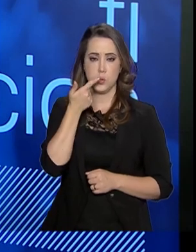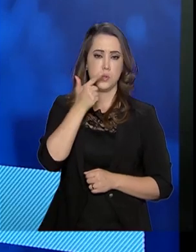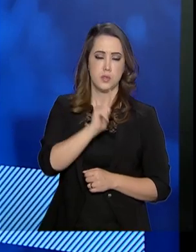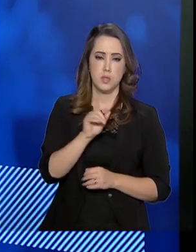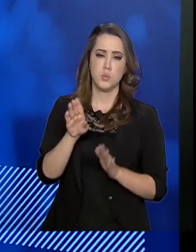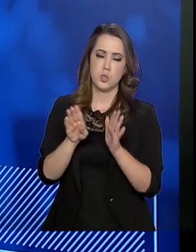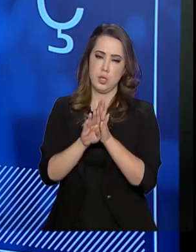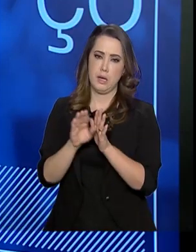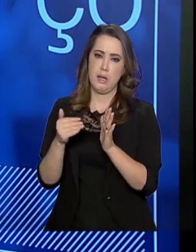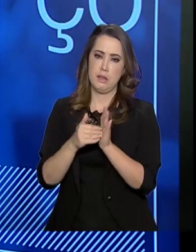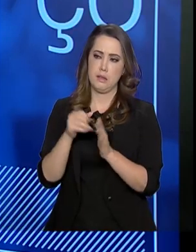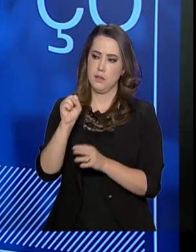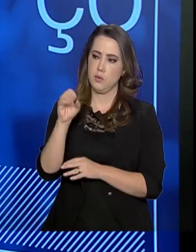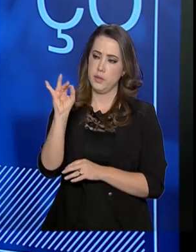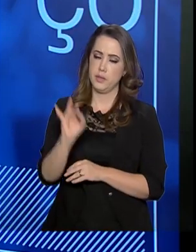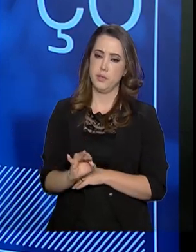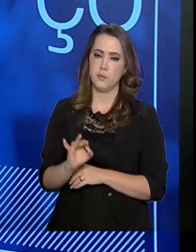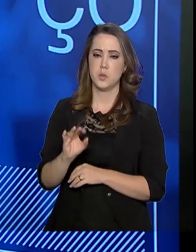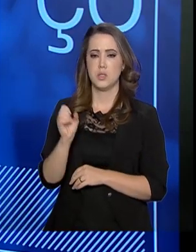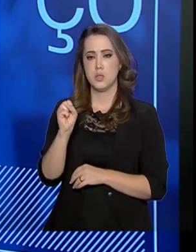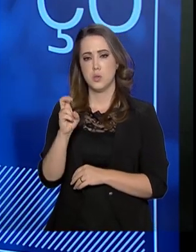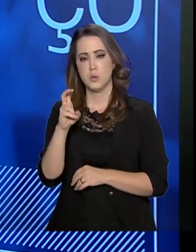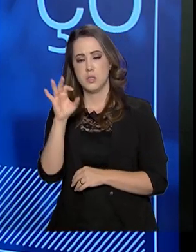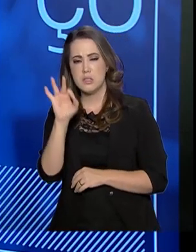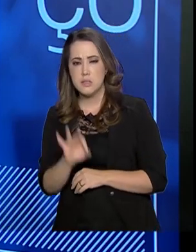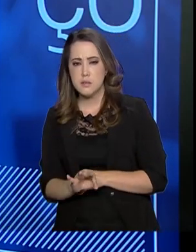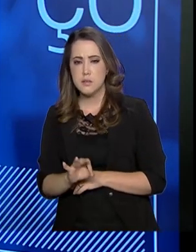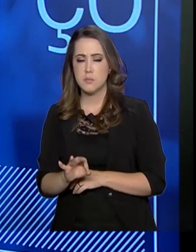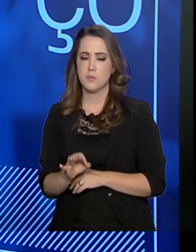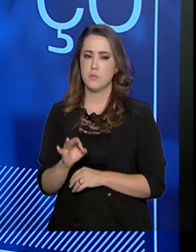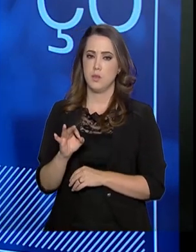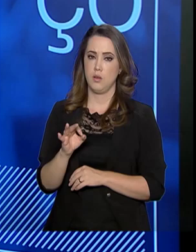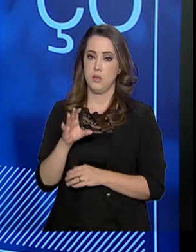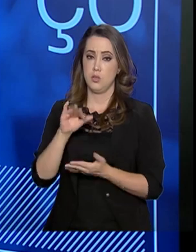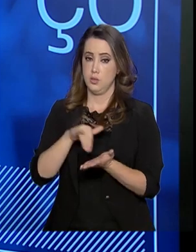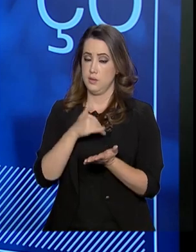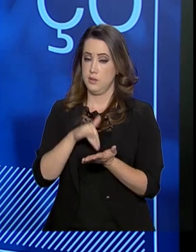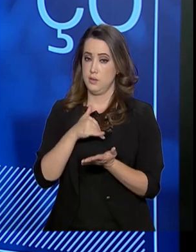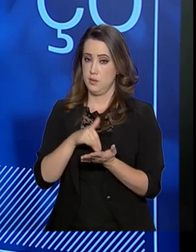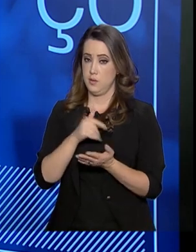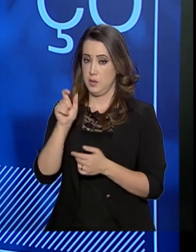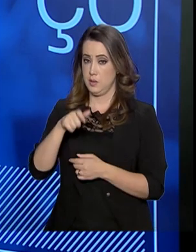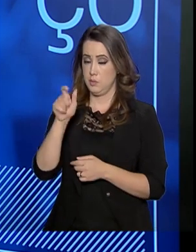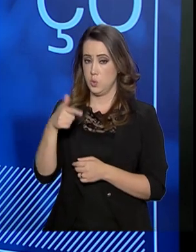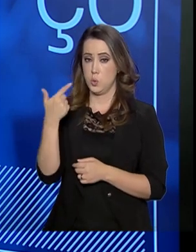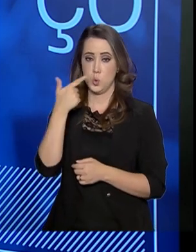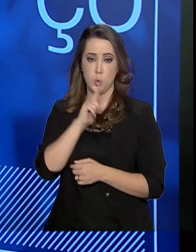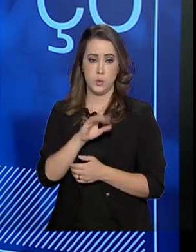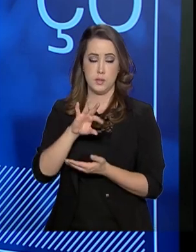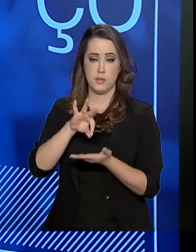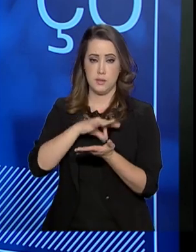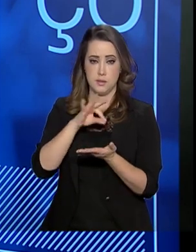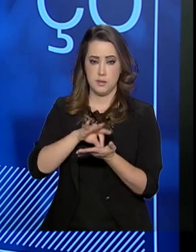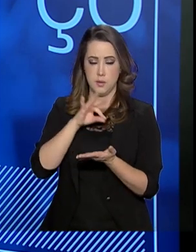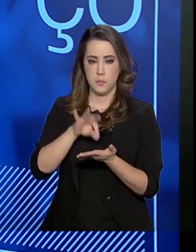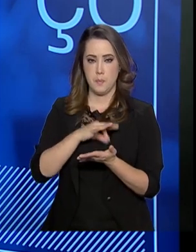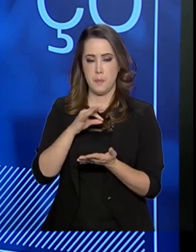chegar a 80%, 85% de cadastramento. Os que não se cadastrarem,